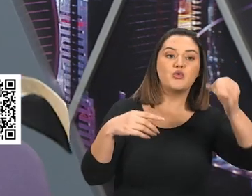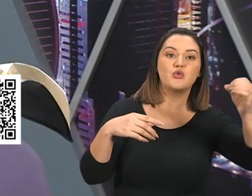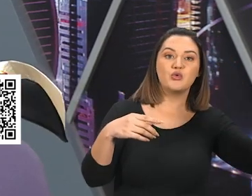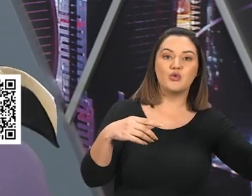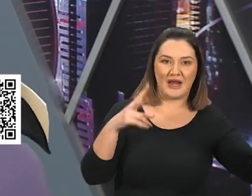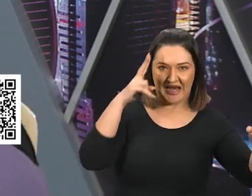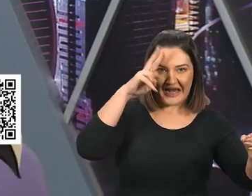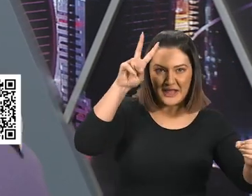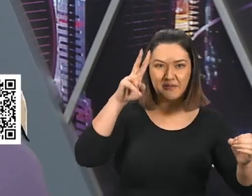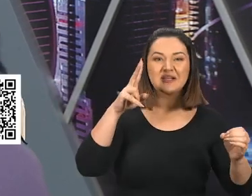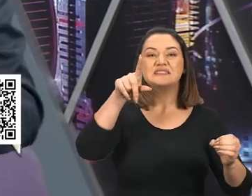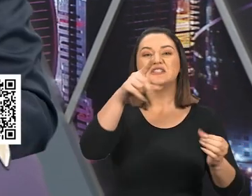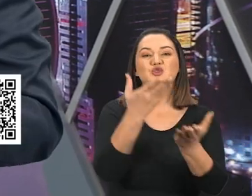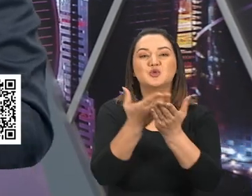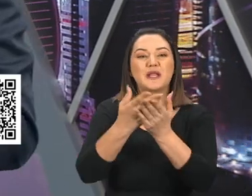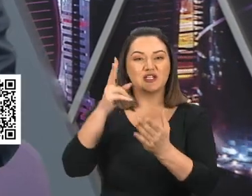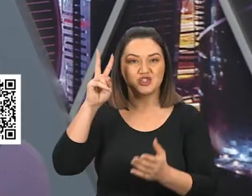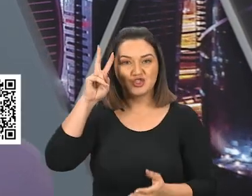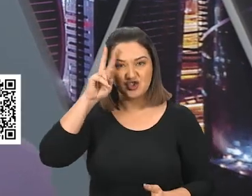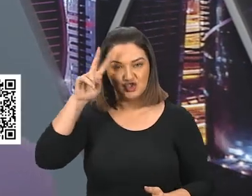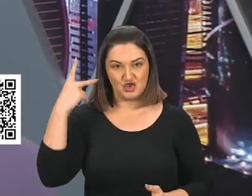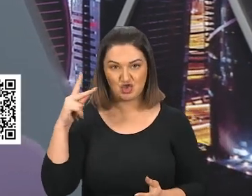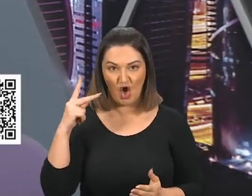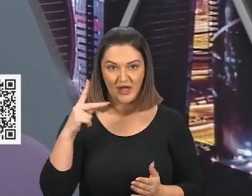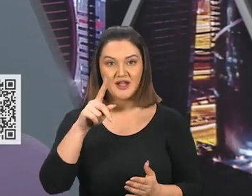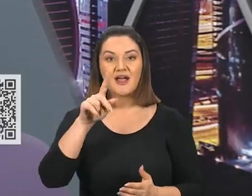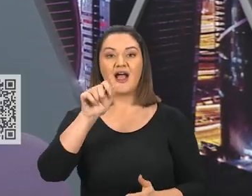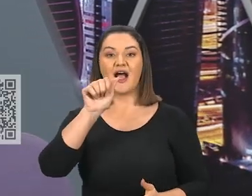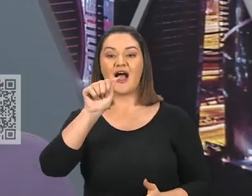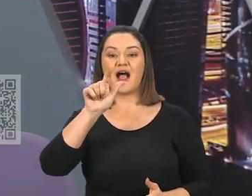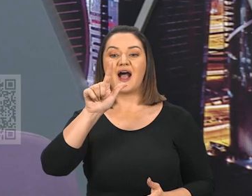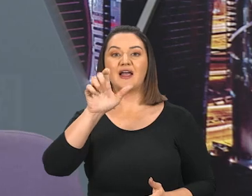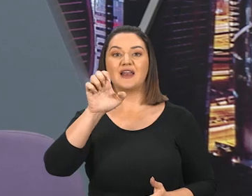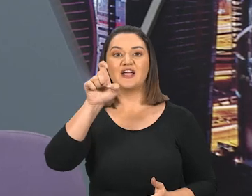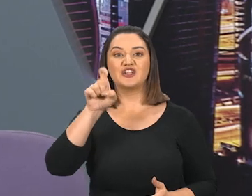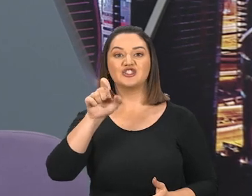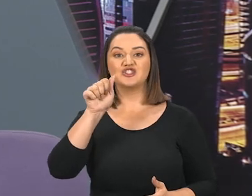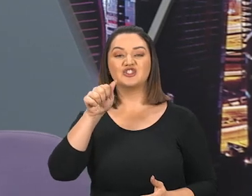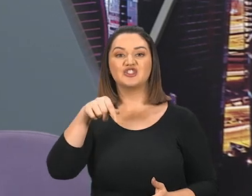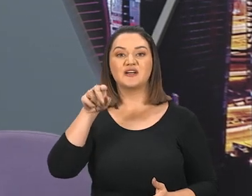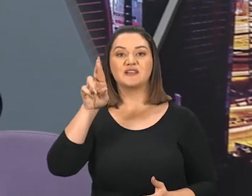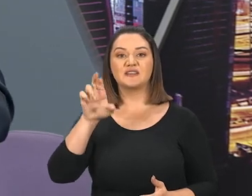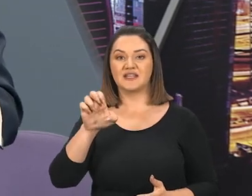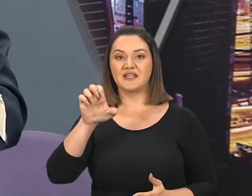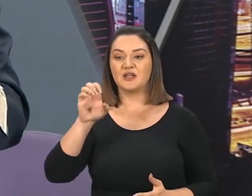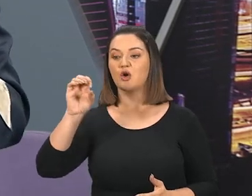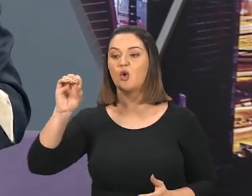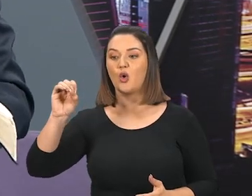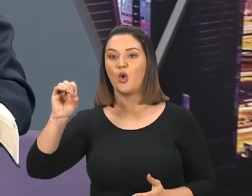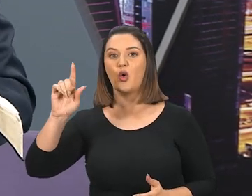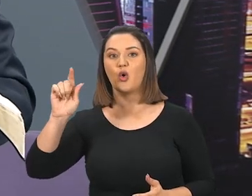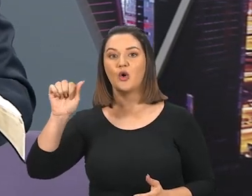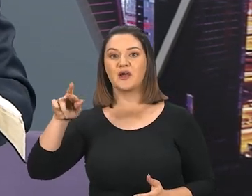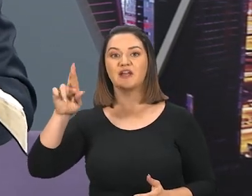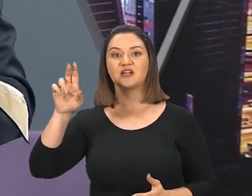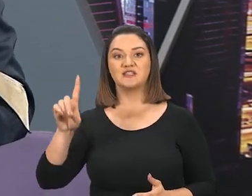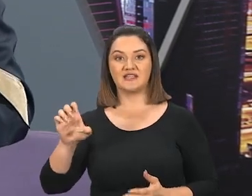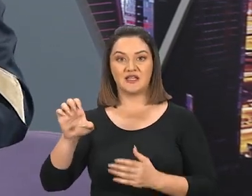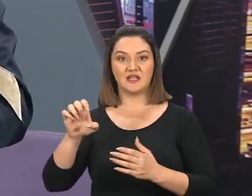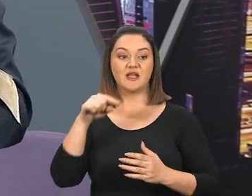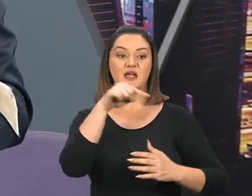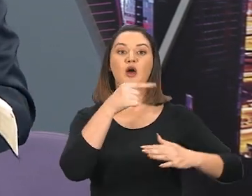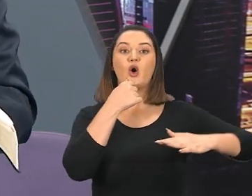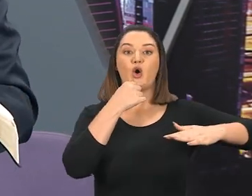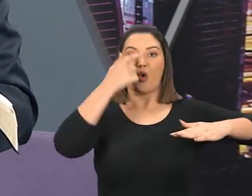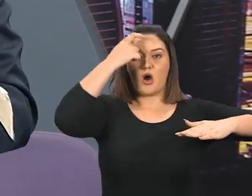venceu a batalha, Venceu a batalha, Ficou feliz, Foi comemorar, Encheu a cara, Bebeu bastante, E morreu, Ou seja,